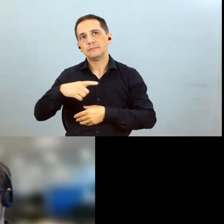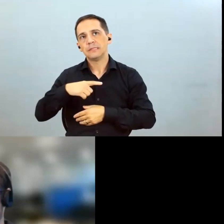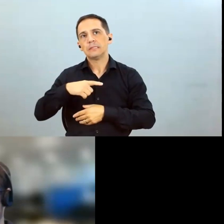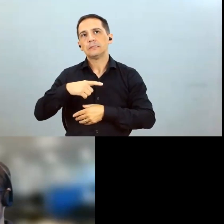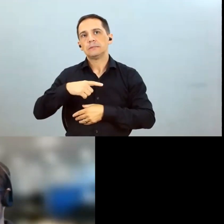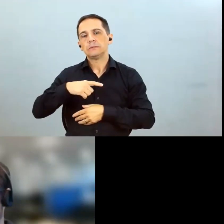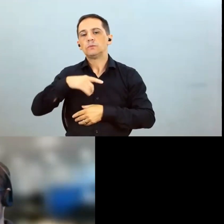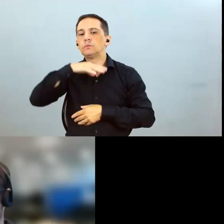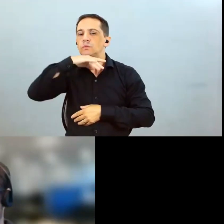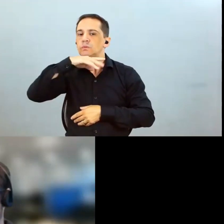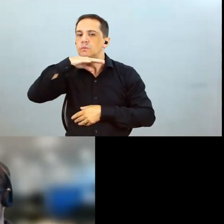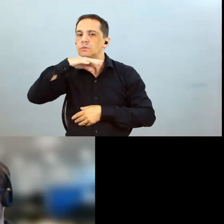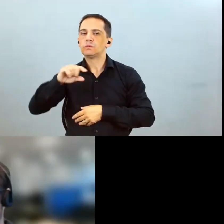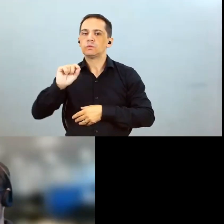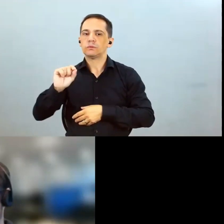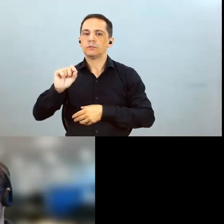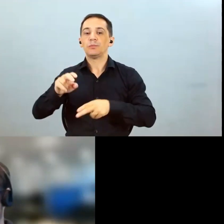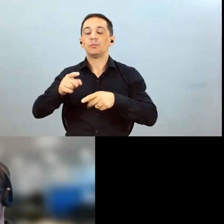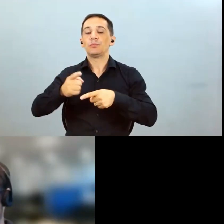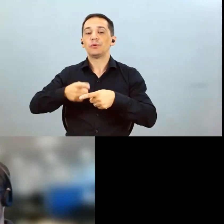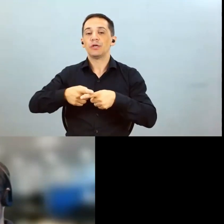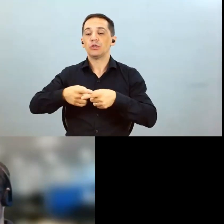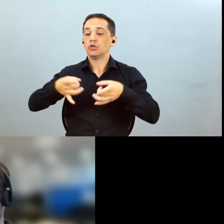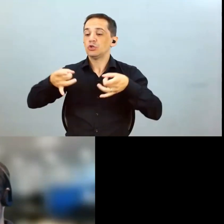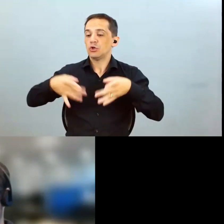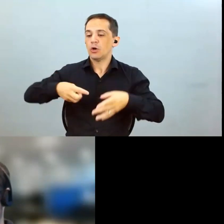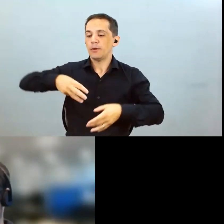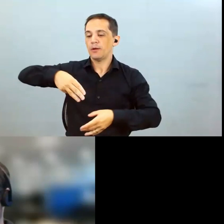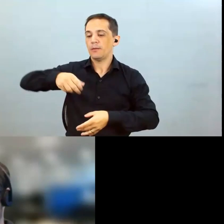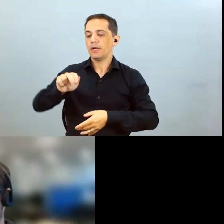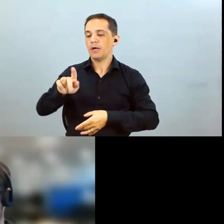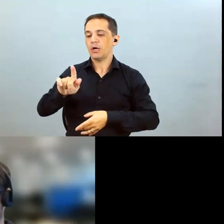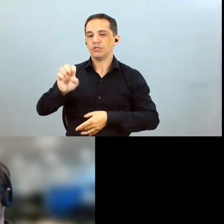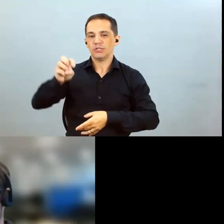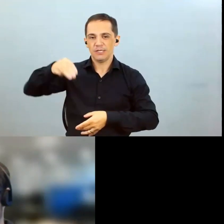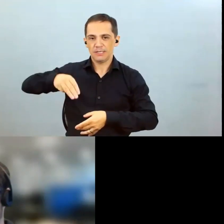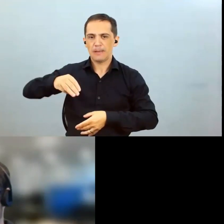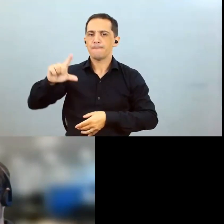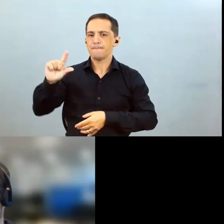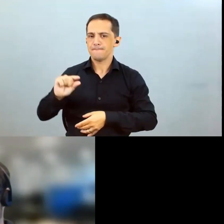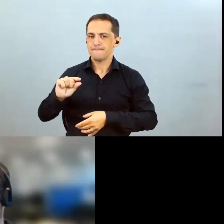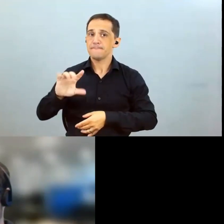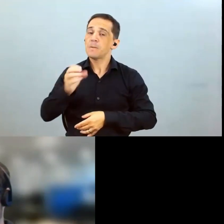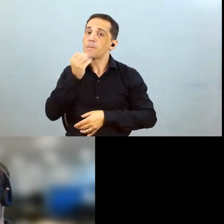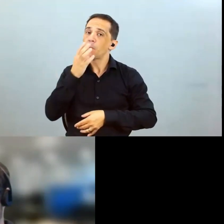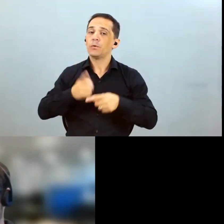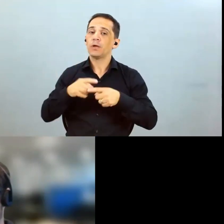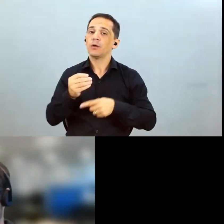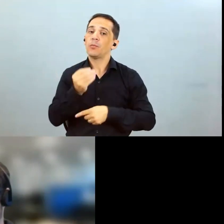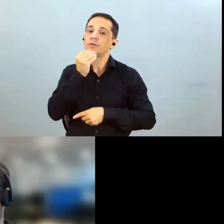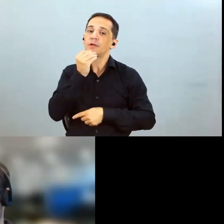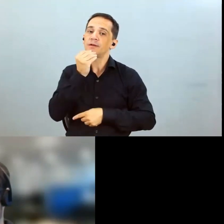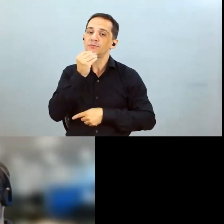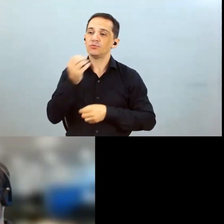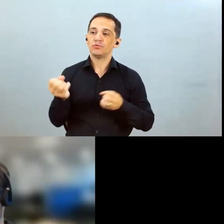as margens ficam menores mas tem o lado positivo que surgem oportunidades então a nossa estratégia